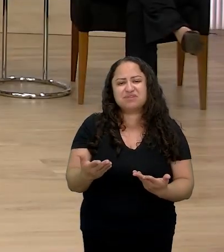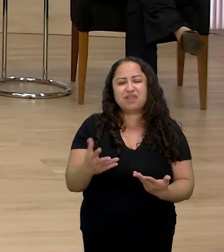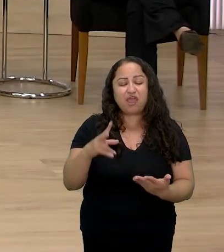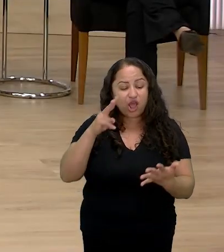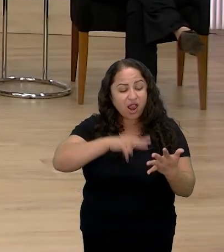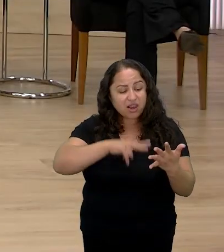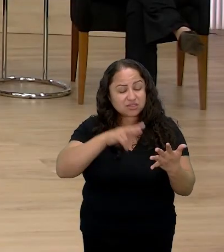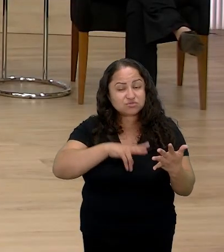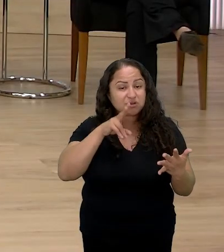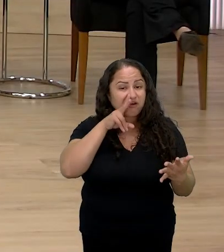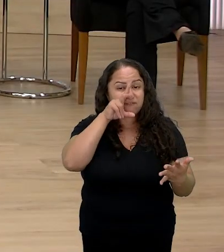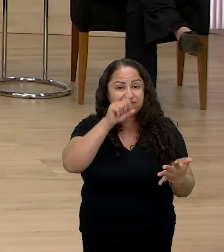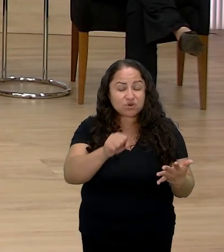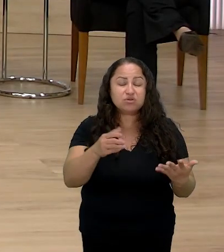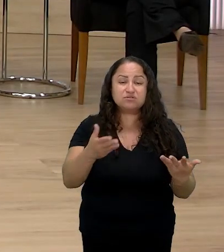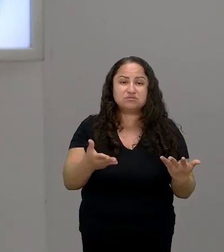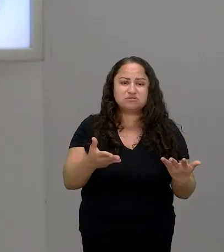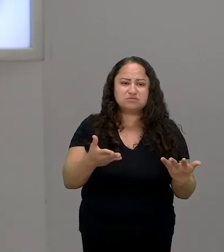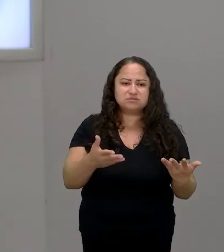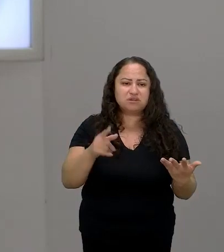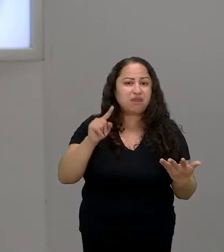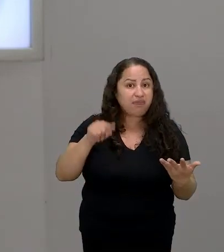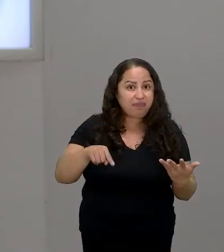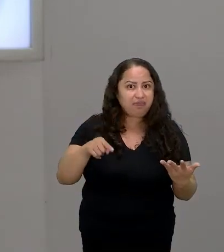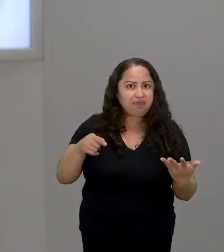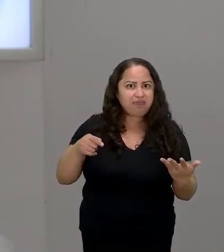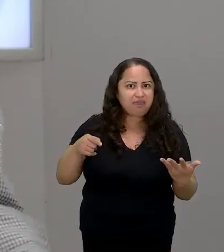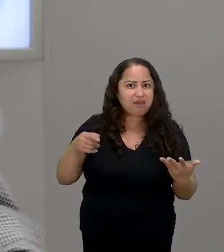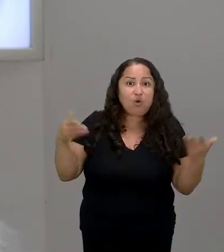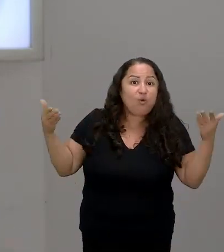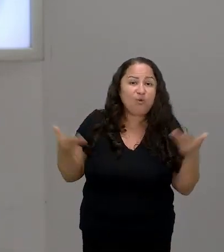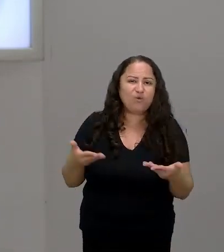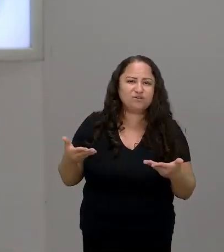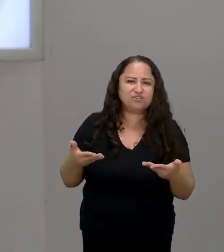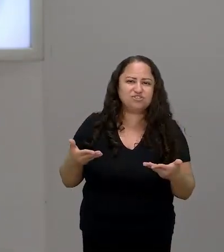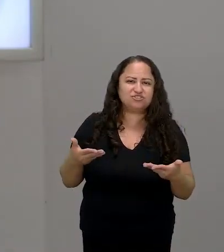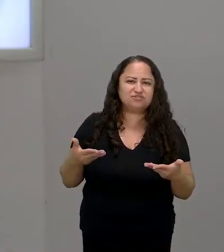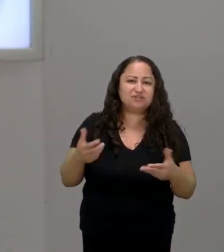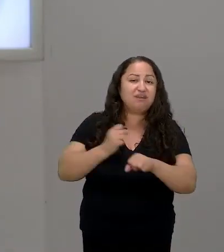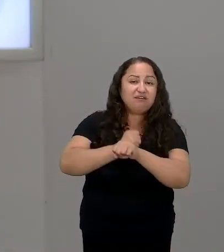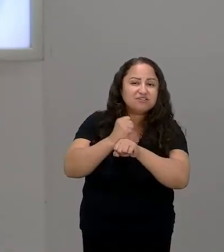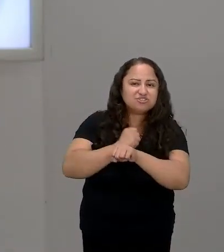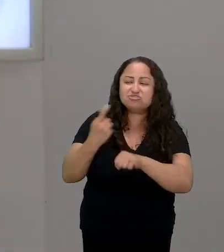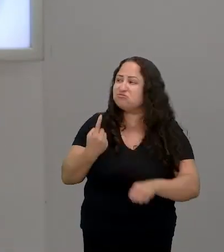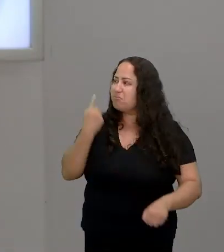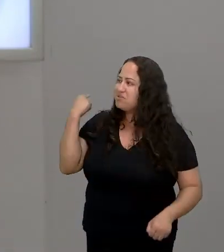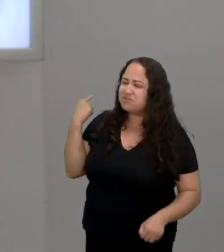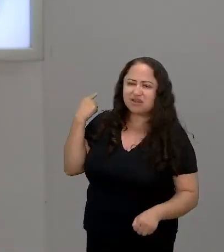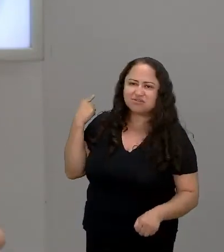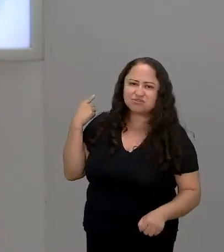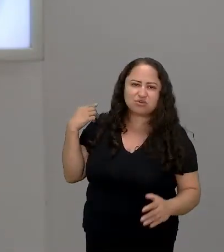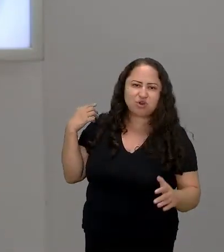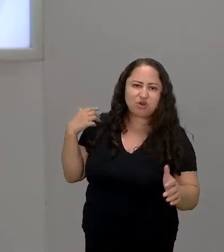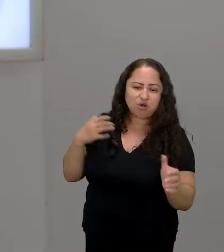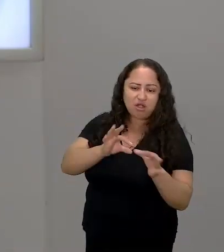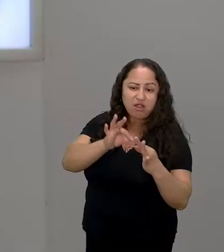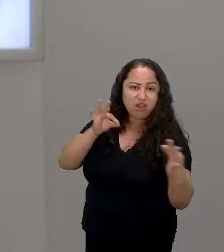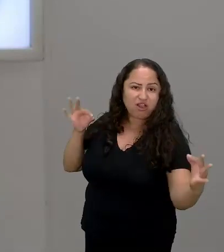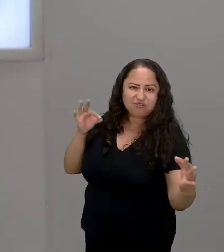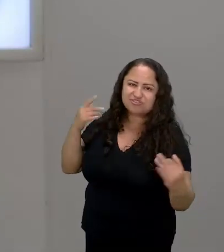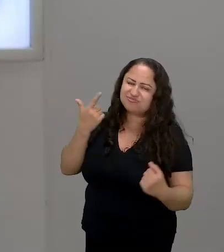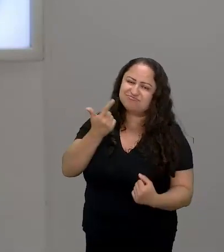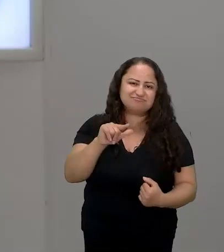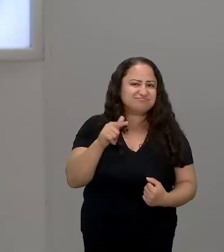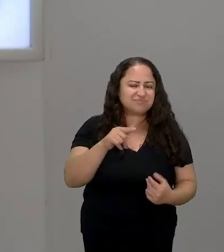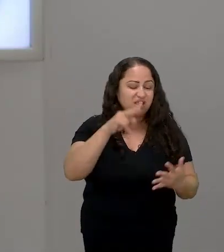aí a Francisca trazendo assim é contemporâneo isso não está muito longe dos dias de hoje é uma leitura ela